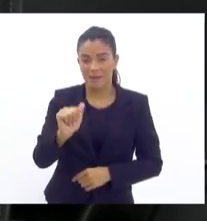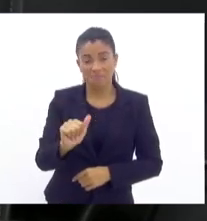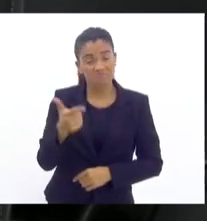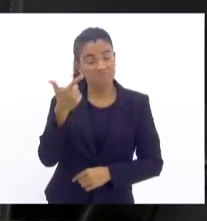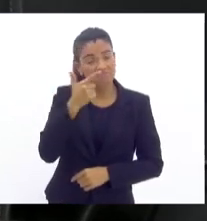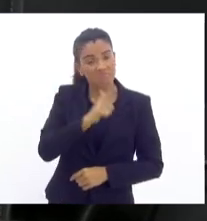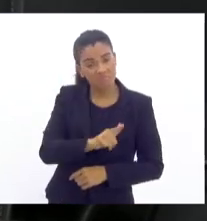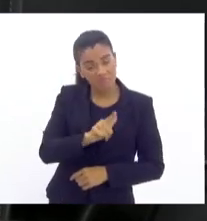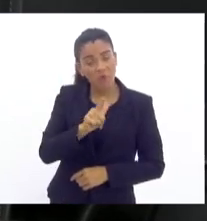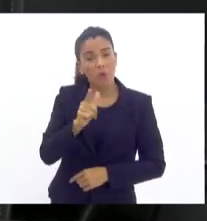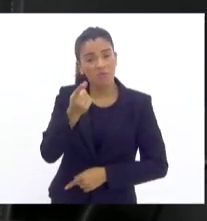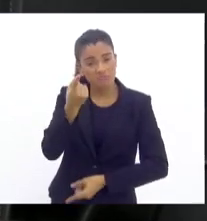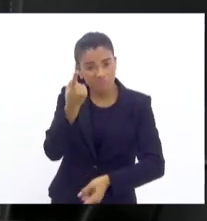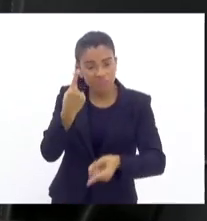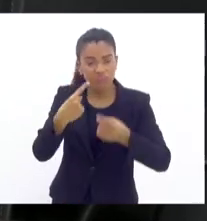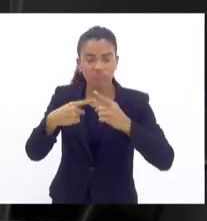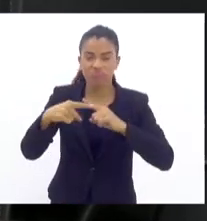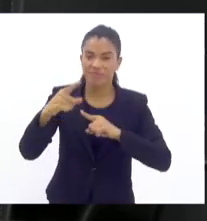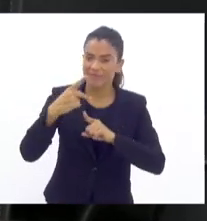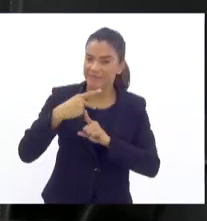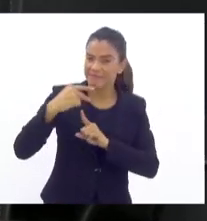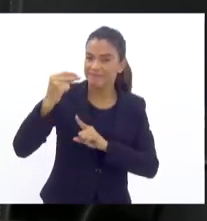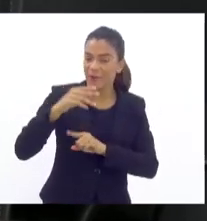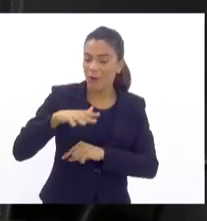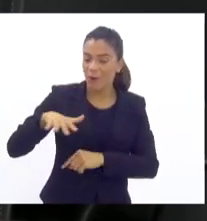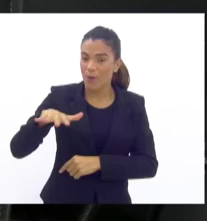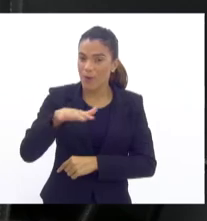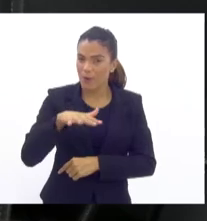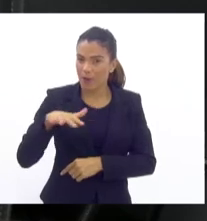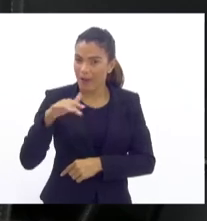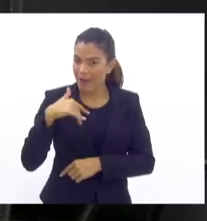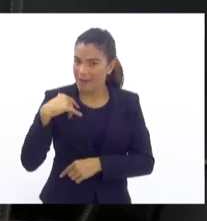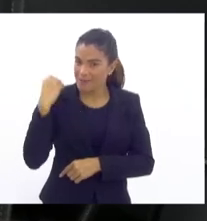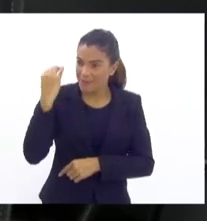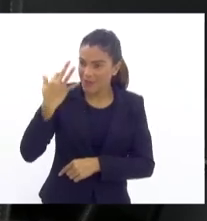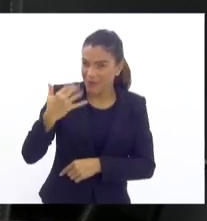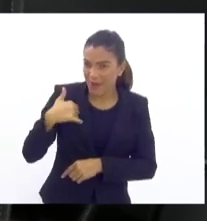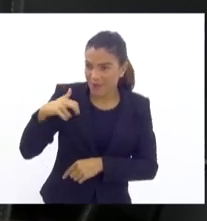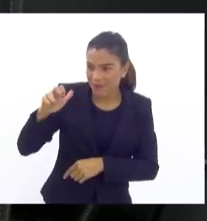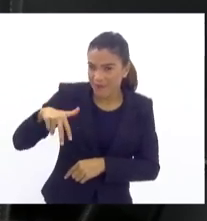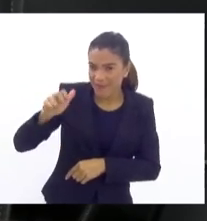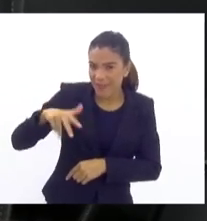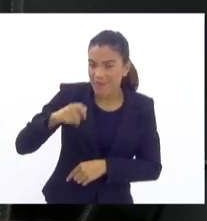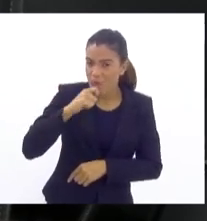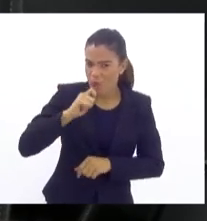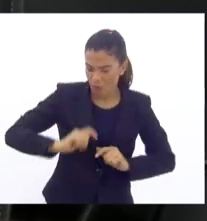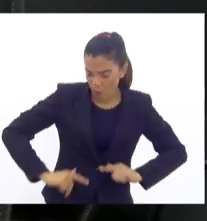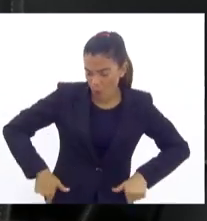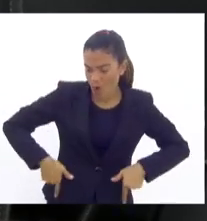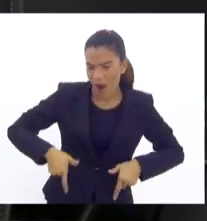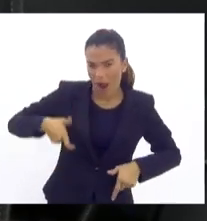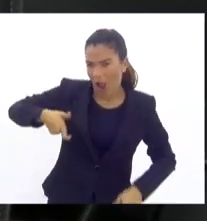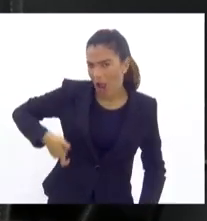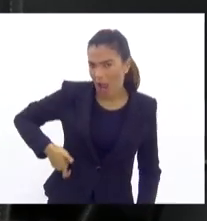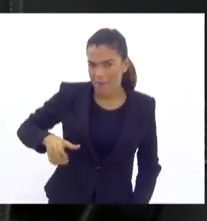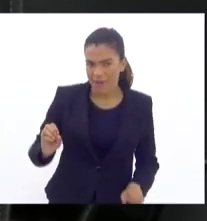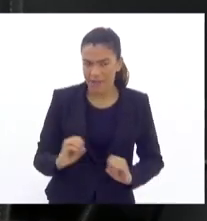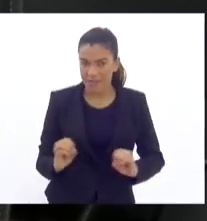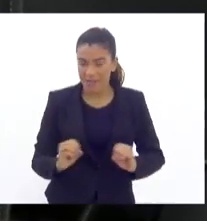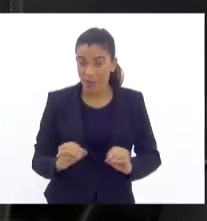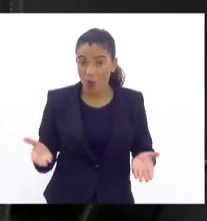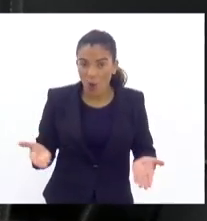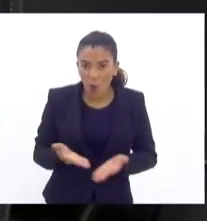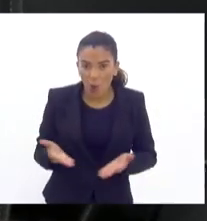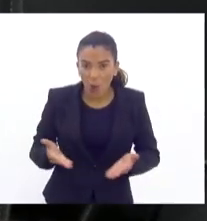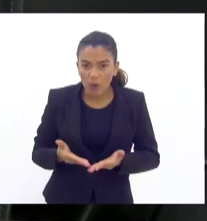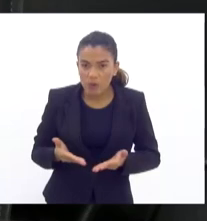logar a êxito num local onde eu andava de madrugada desarmado quando vereador e hoje para eu